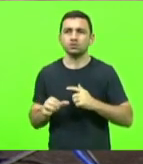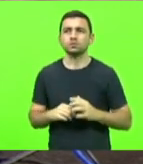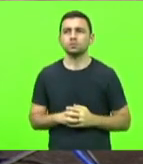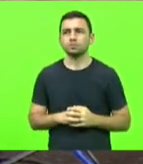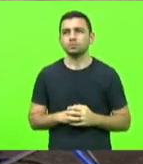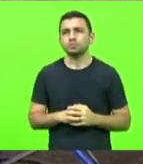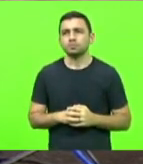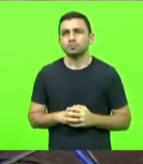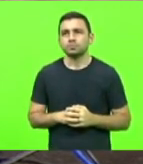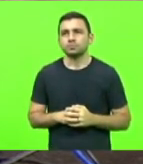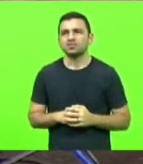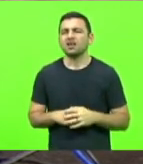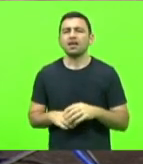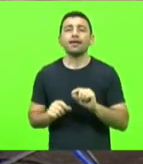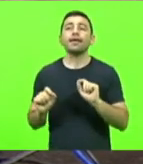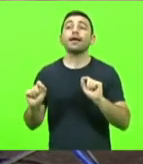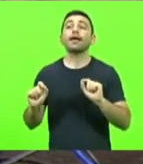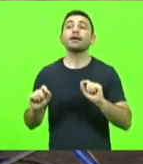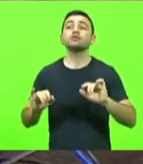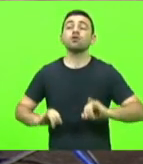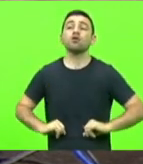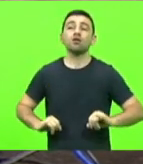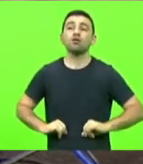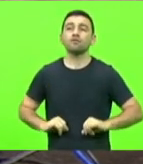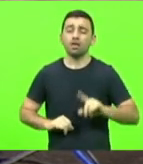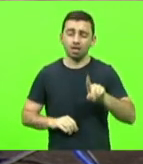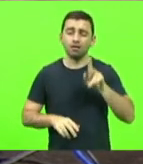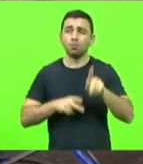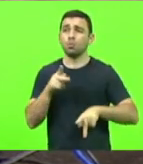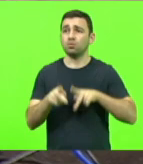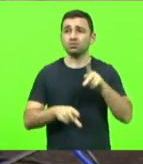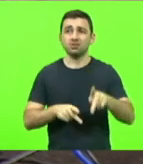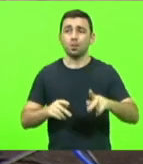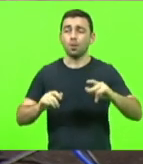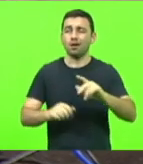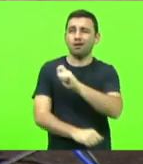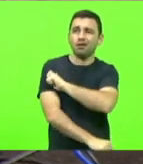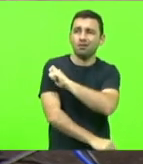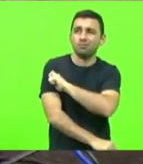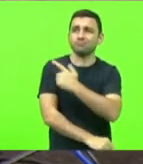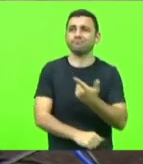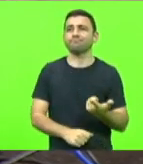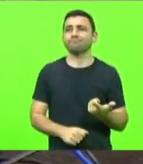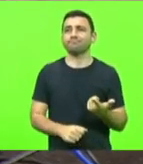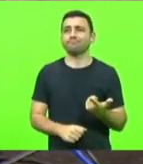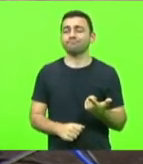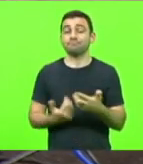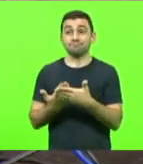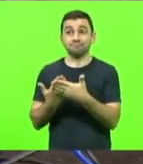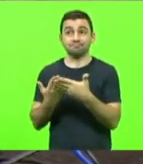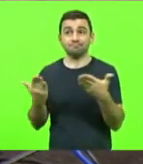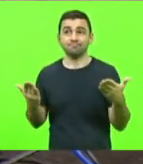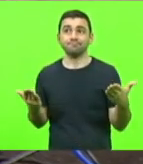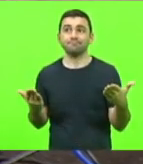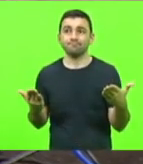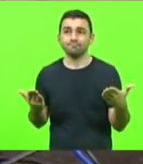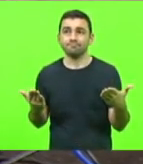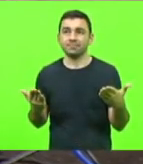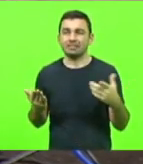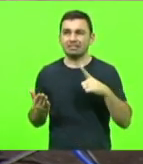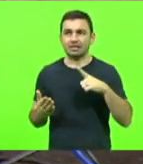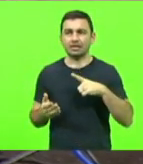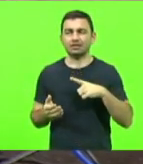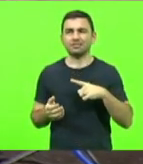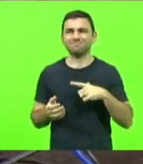sofre? O povo, as pessoas, os alunos, que muitas vezes são coagidos